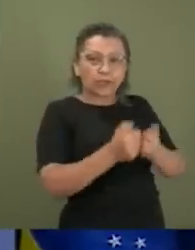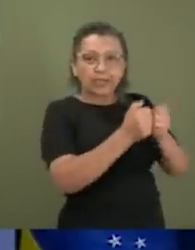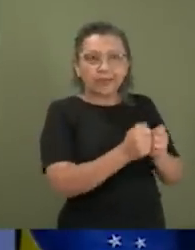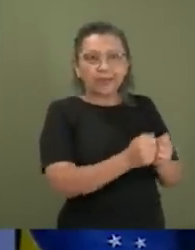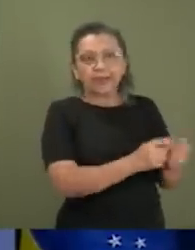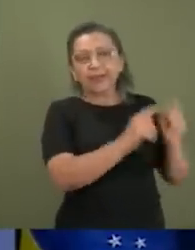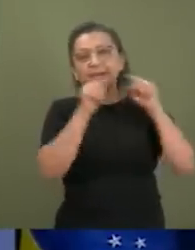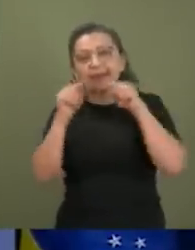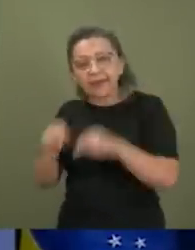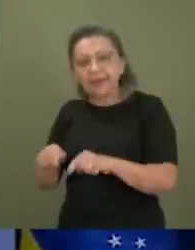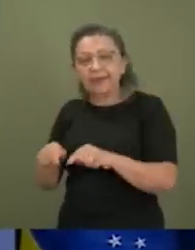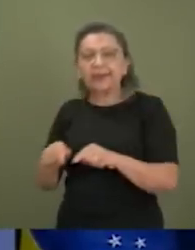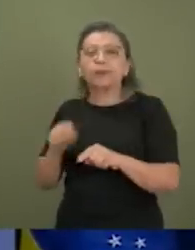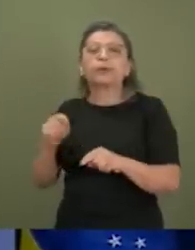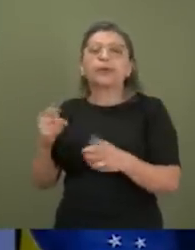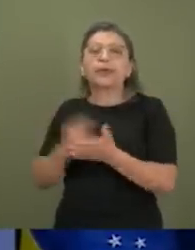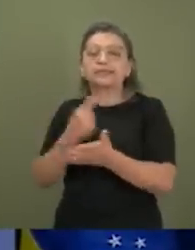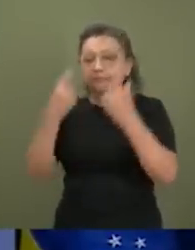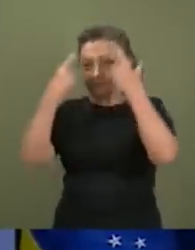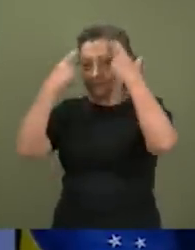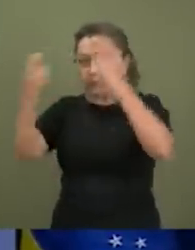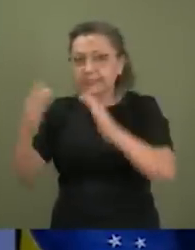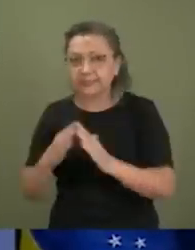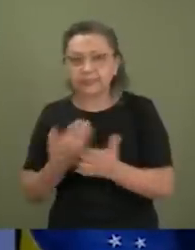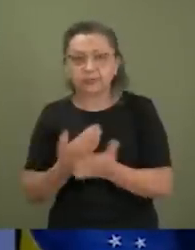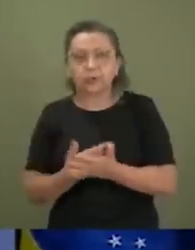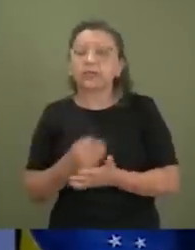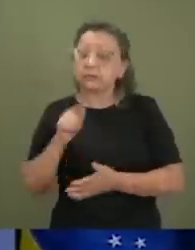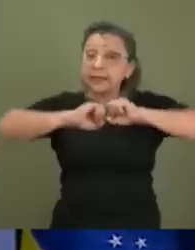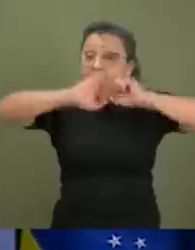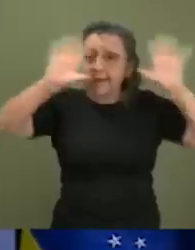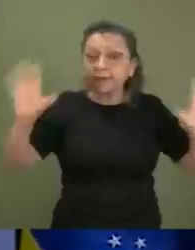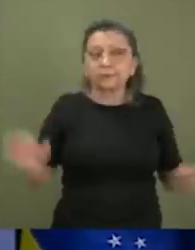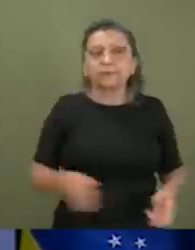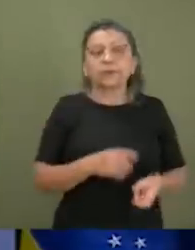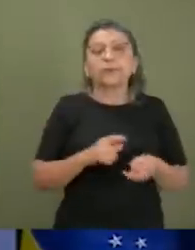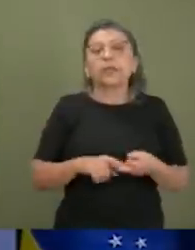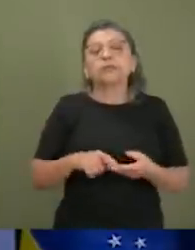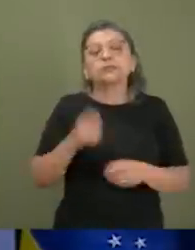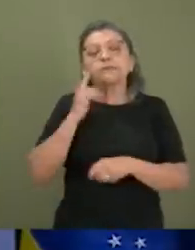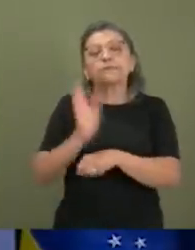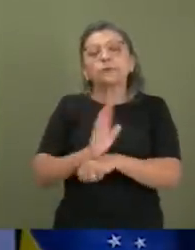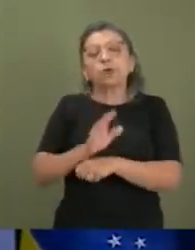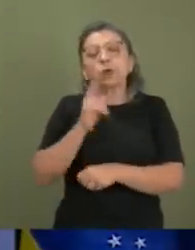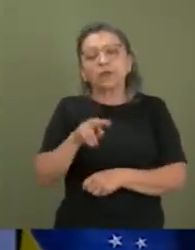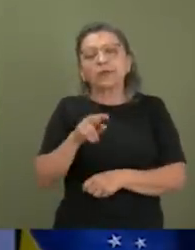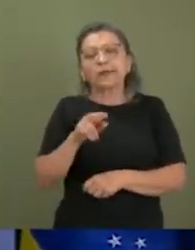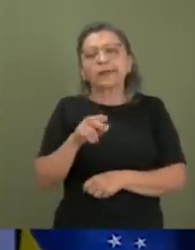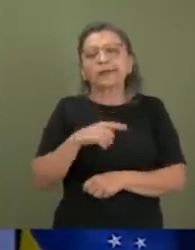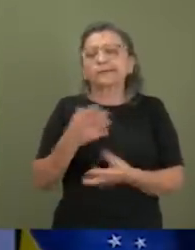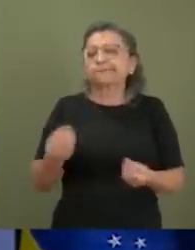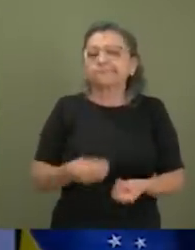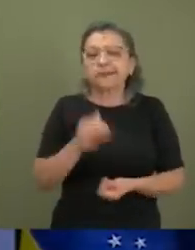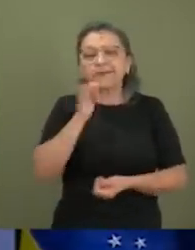eletrônicos e ataques em escolas. Isso é muito importante de ressaltar. Esse documentário que eu citei da HBO é tão infeliz que ele